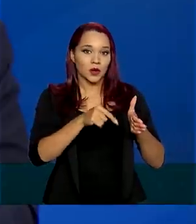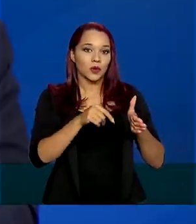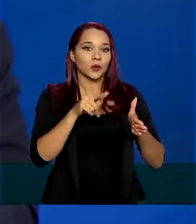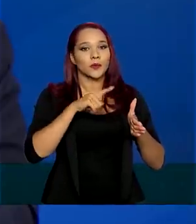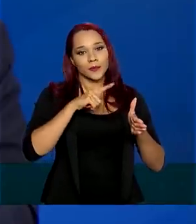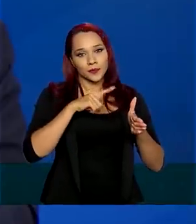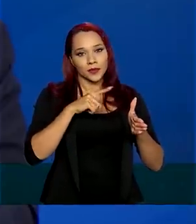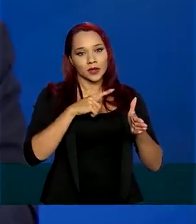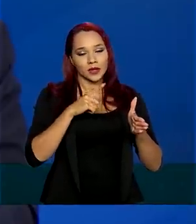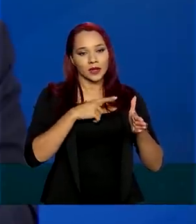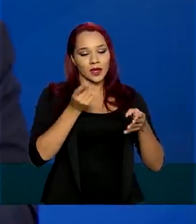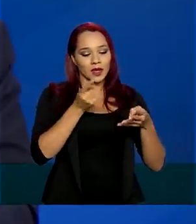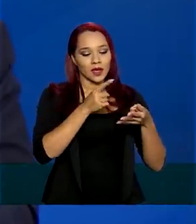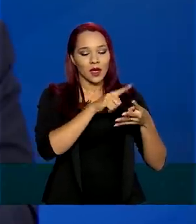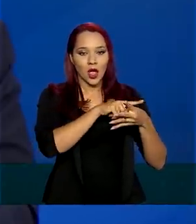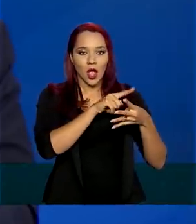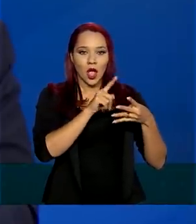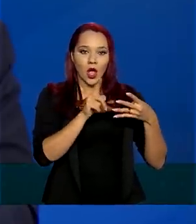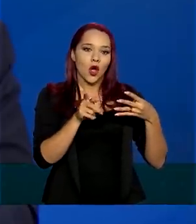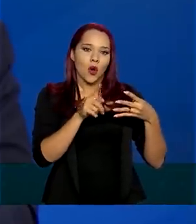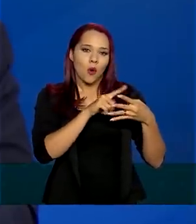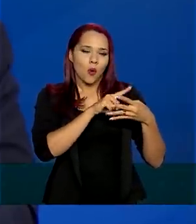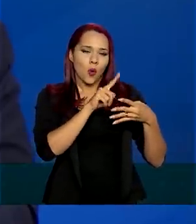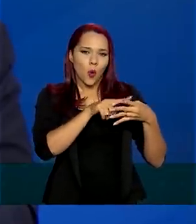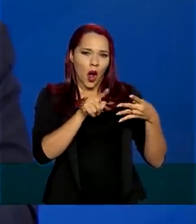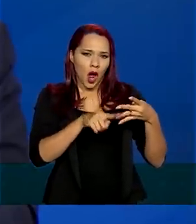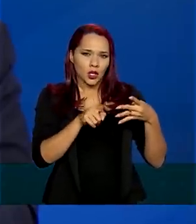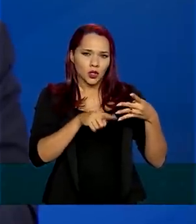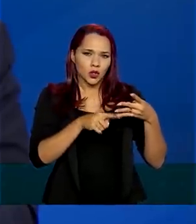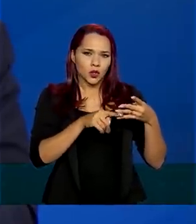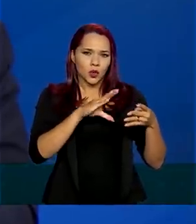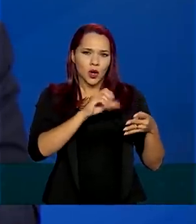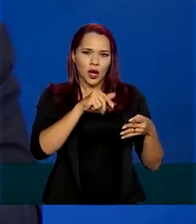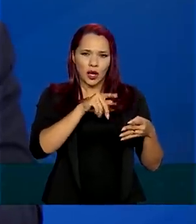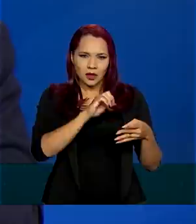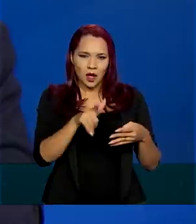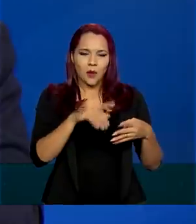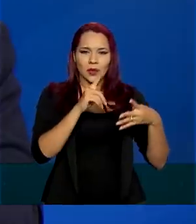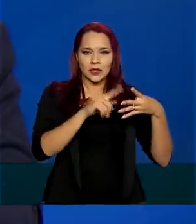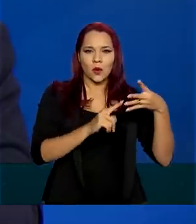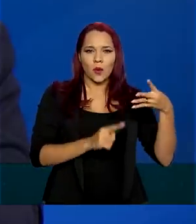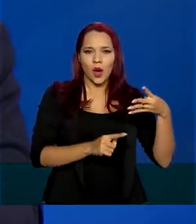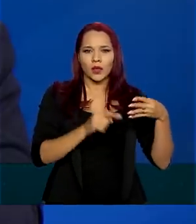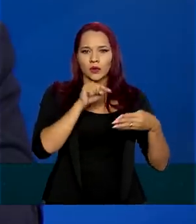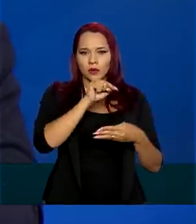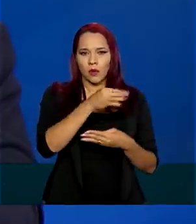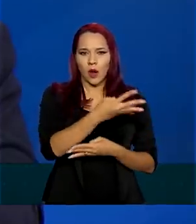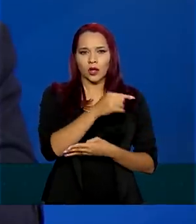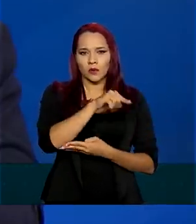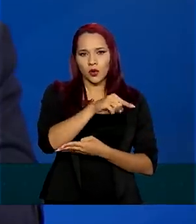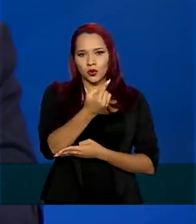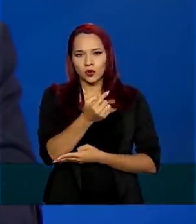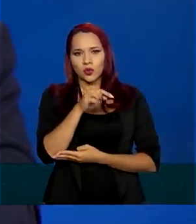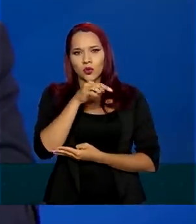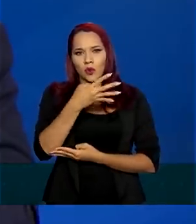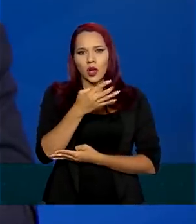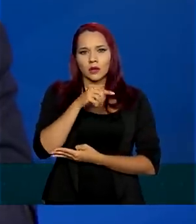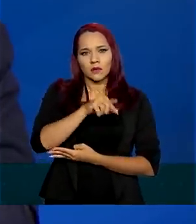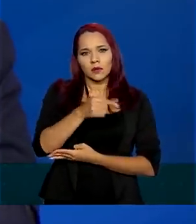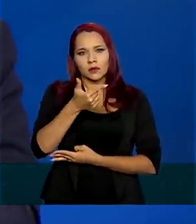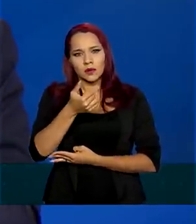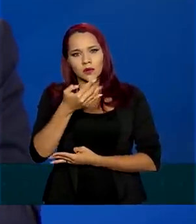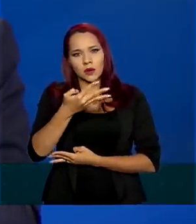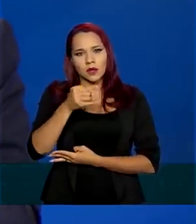terem quatro canais cada um. Então, por exemplo, o canal 4 vai ser o 4, 4.1, 4.2, 4.3.